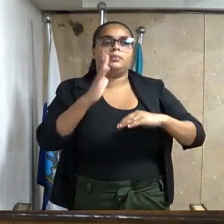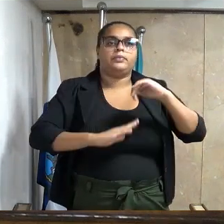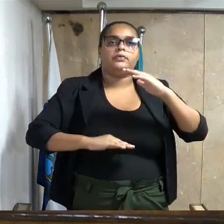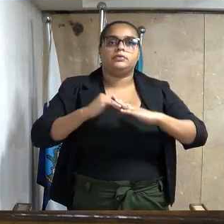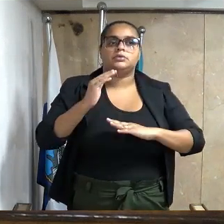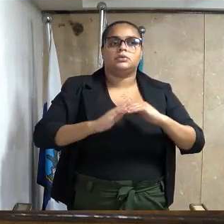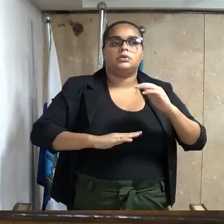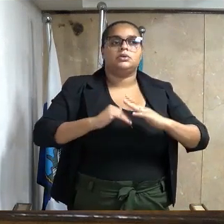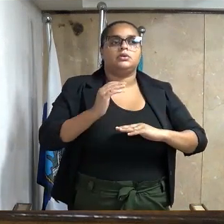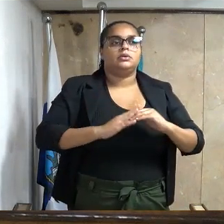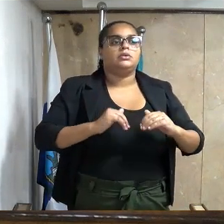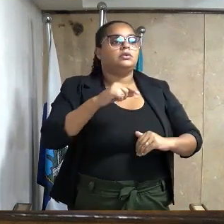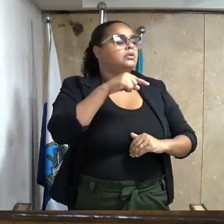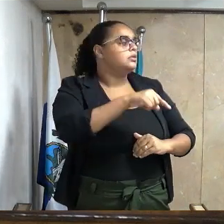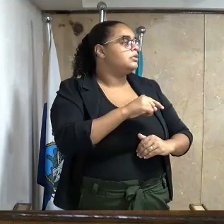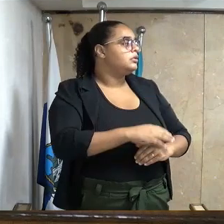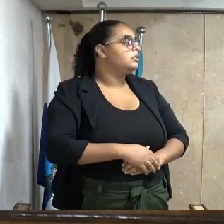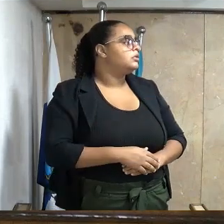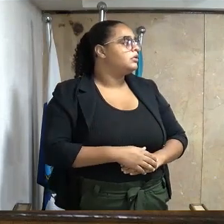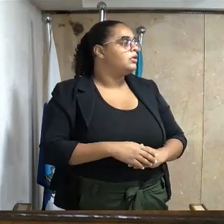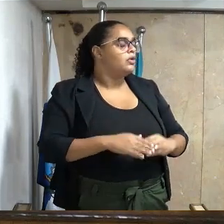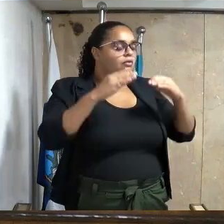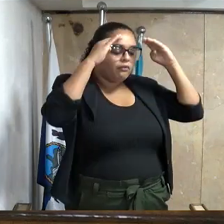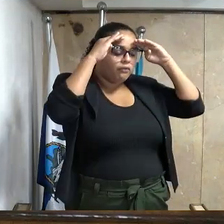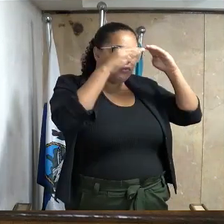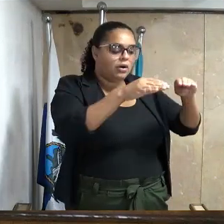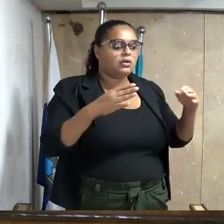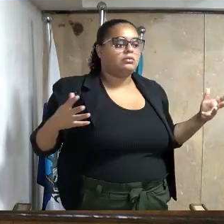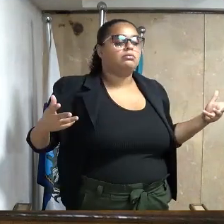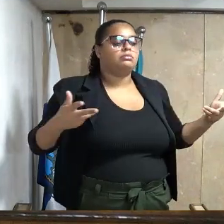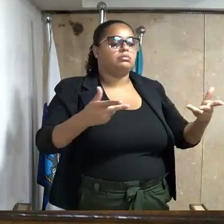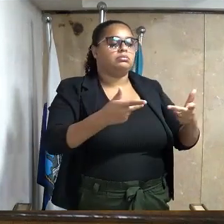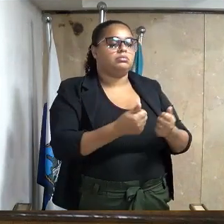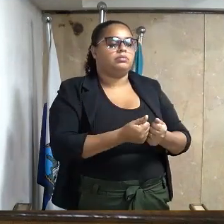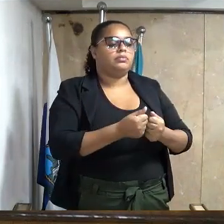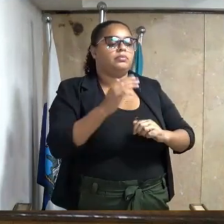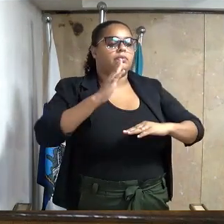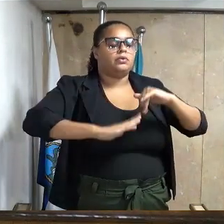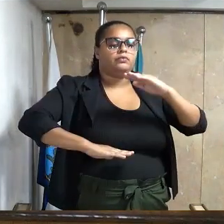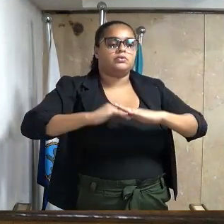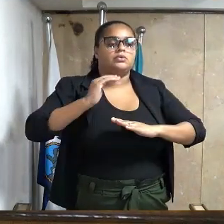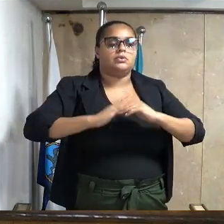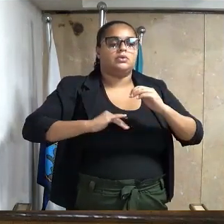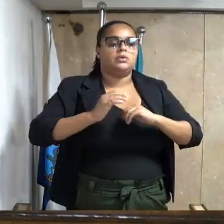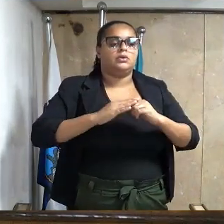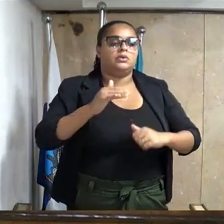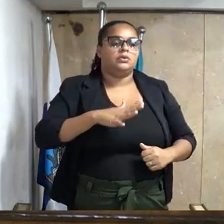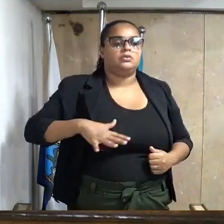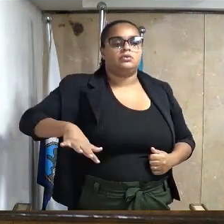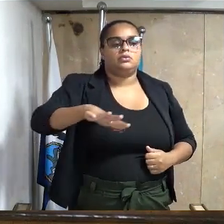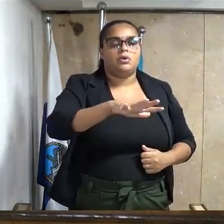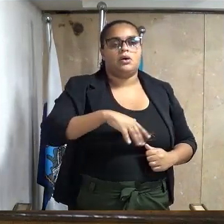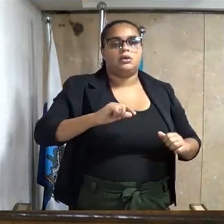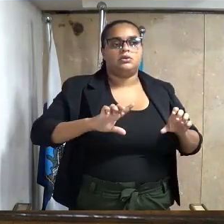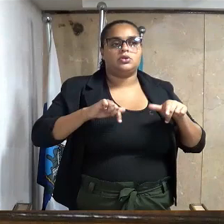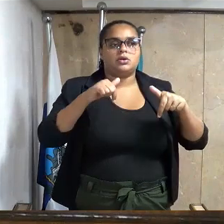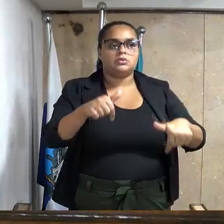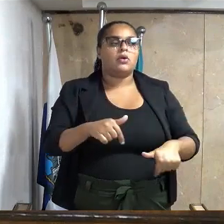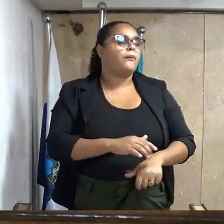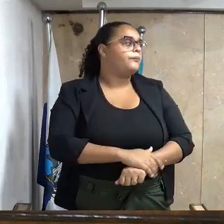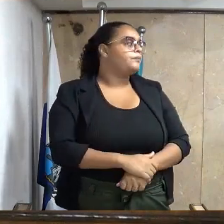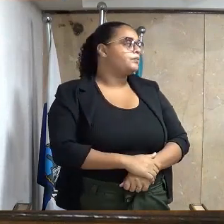funções com integridade, dedicação, foco e excelência, perfil profissional que rendeu destaque em sua área de atuação.